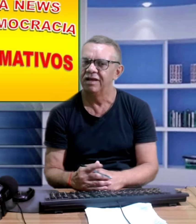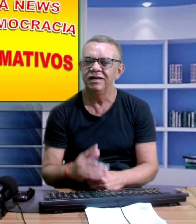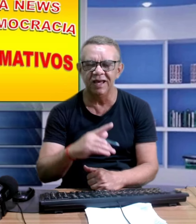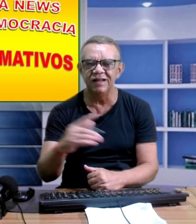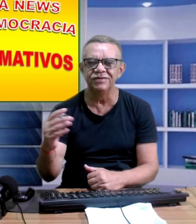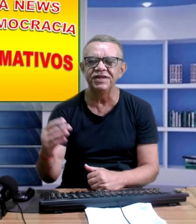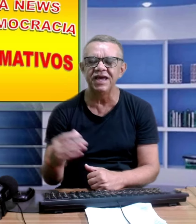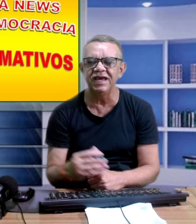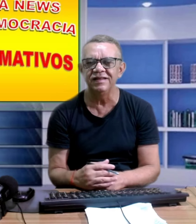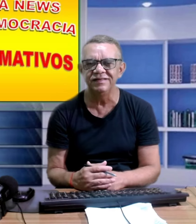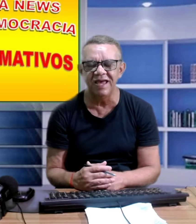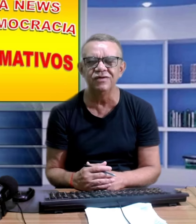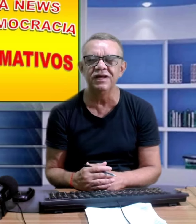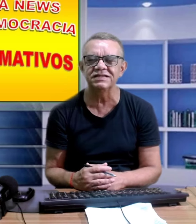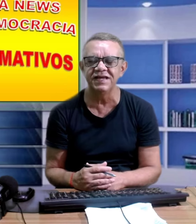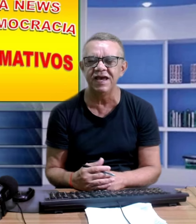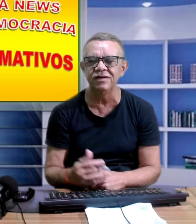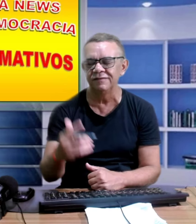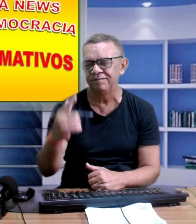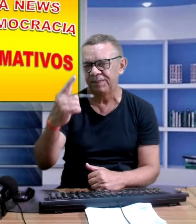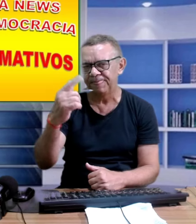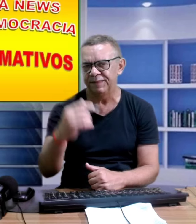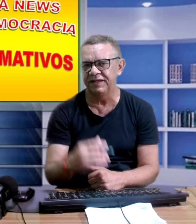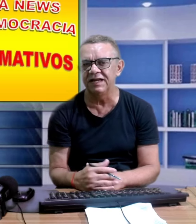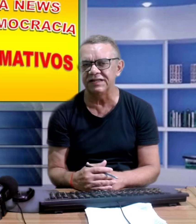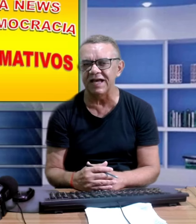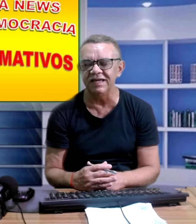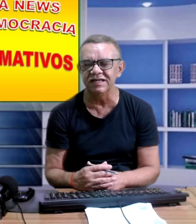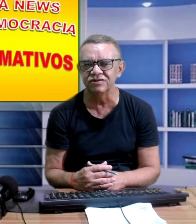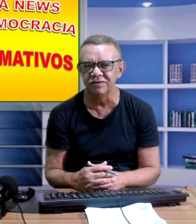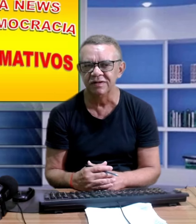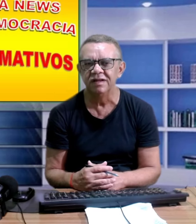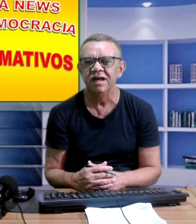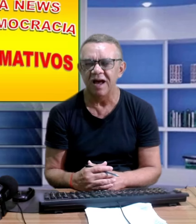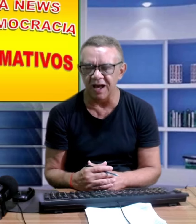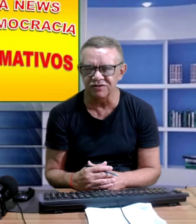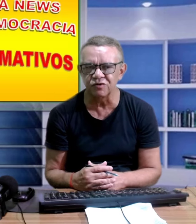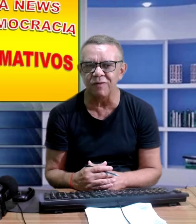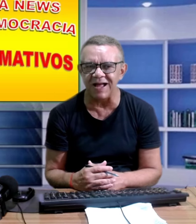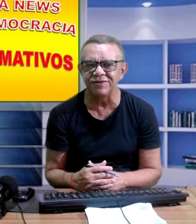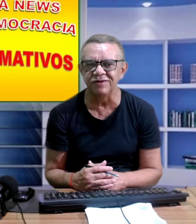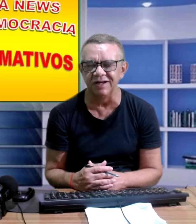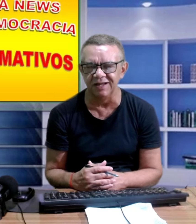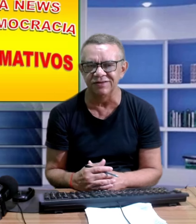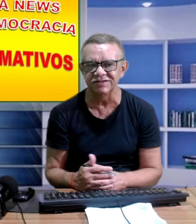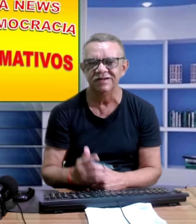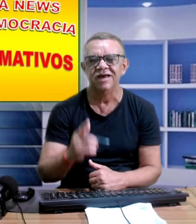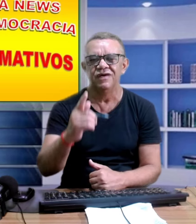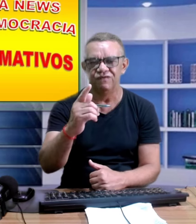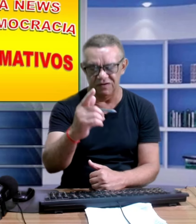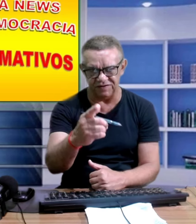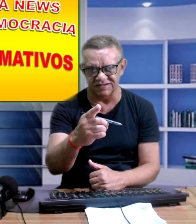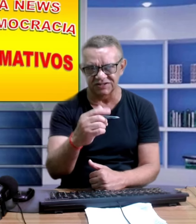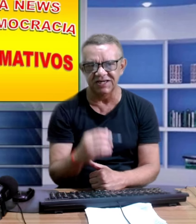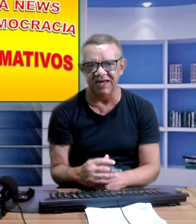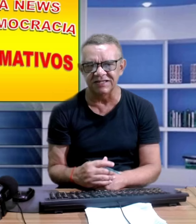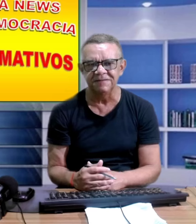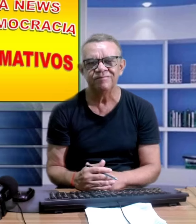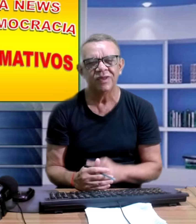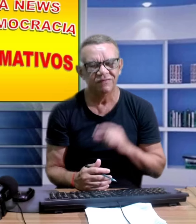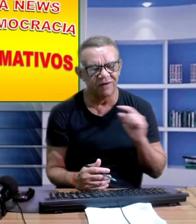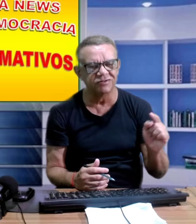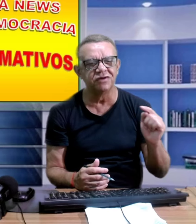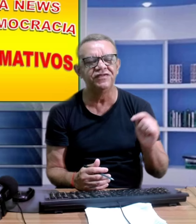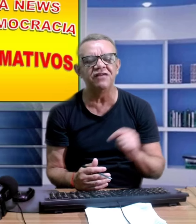E ele não tem nenhum receio de gritar isso aos quatro cantos Vamos fazer o seguinte?